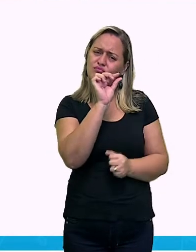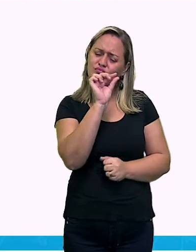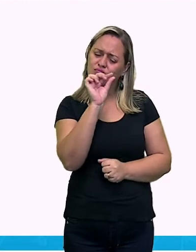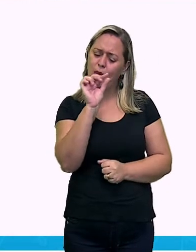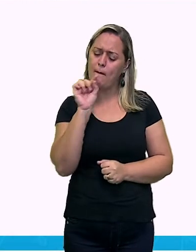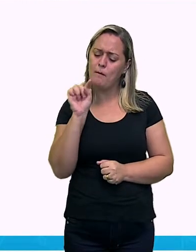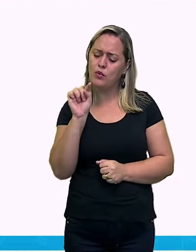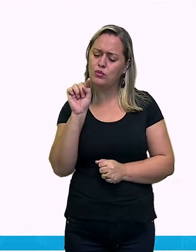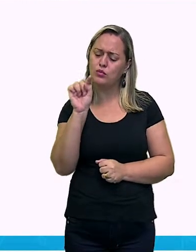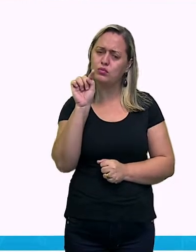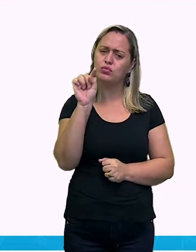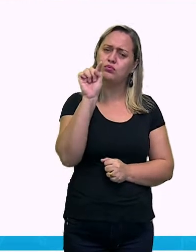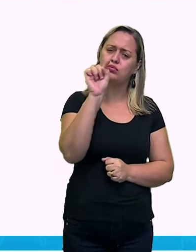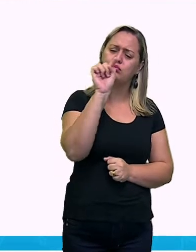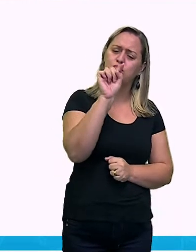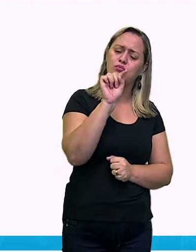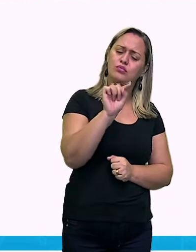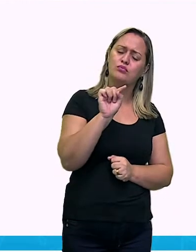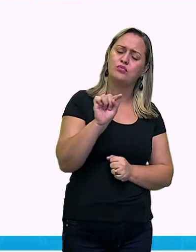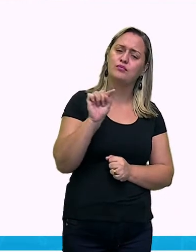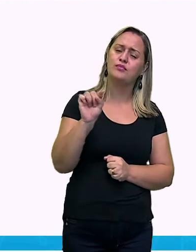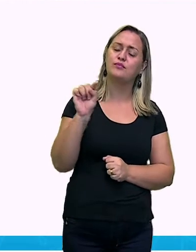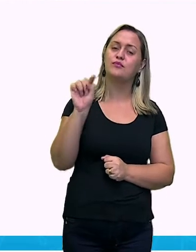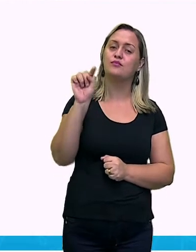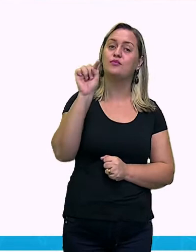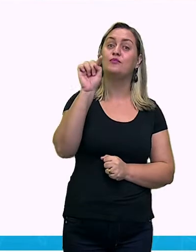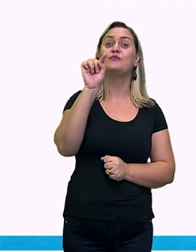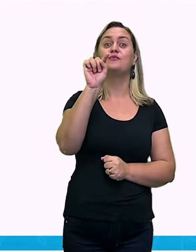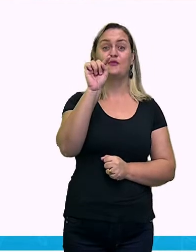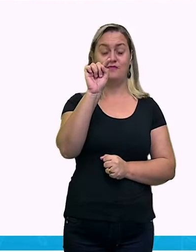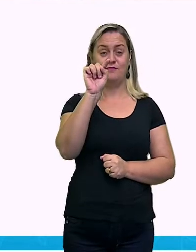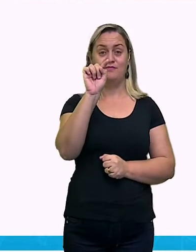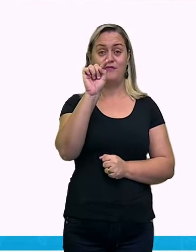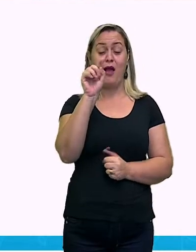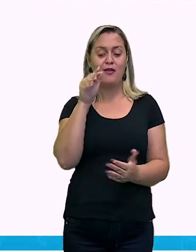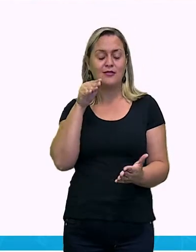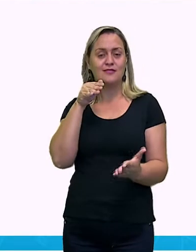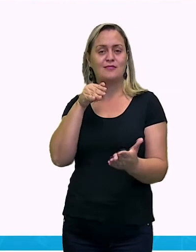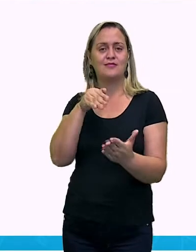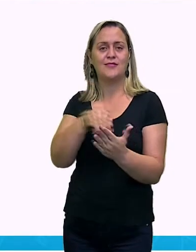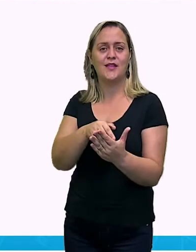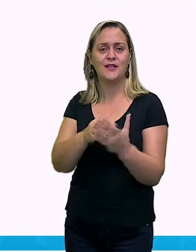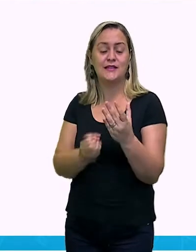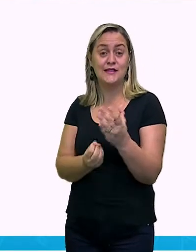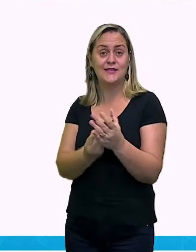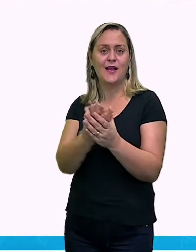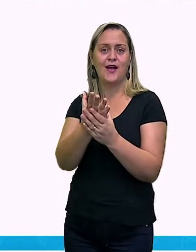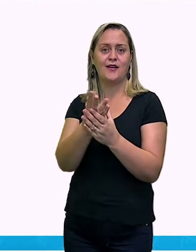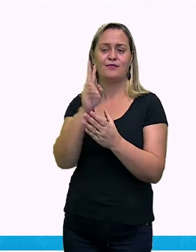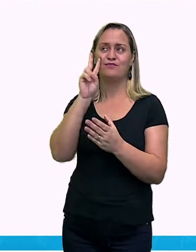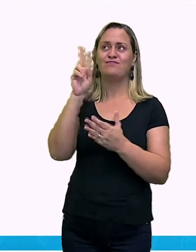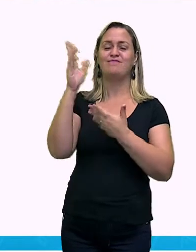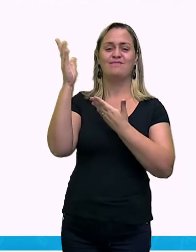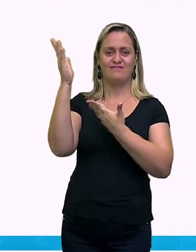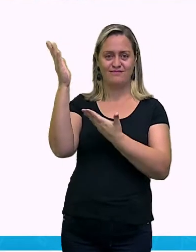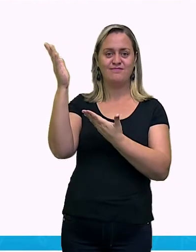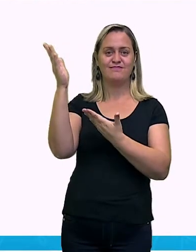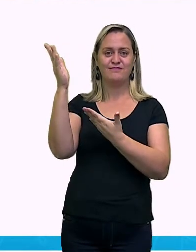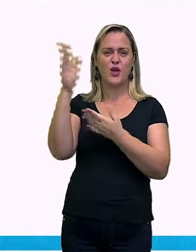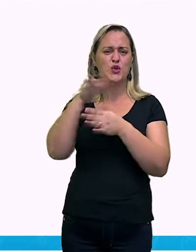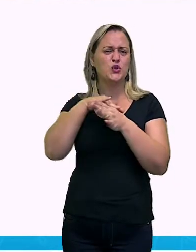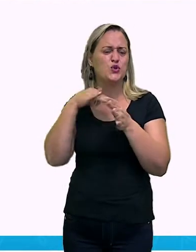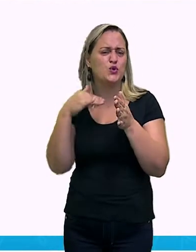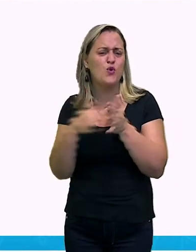ponto sobre ponto, ponto sobre ponto, até se formar essa tela com todas essas cores, com